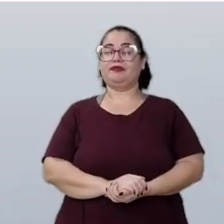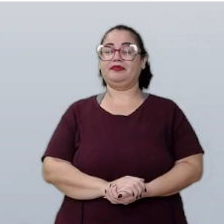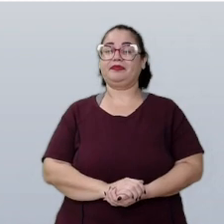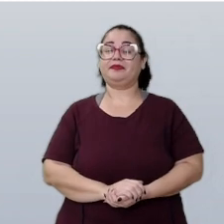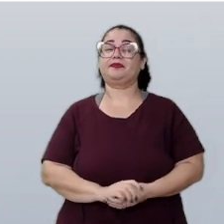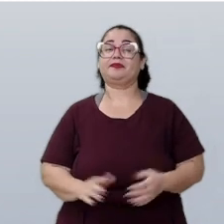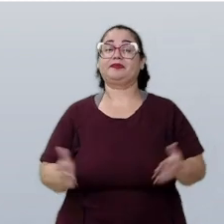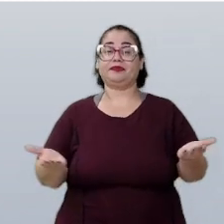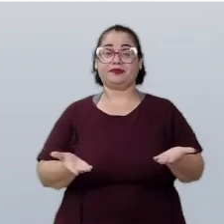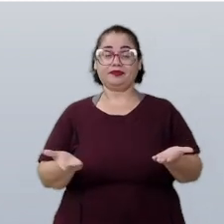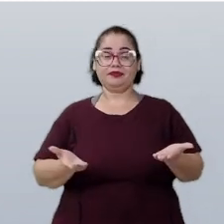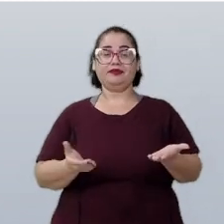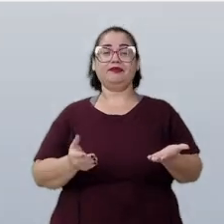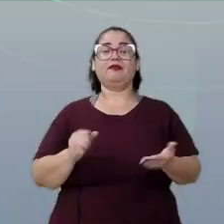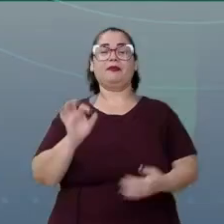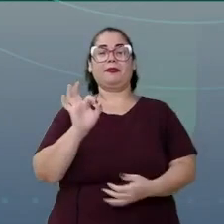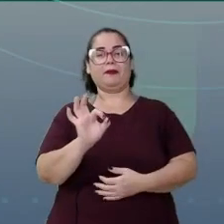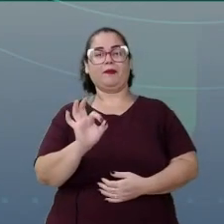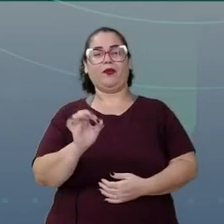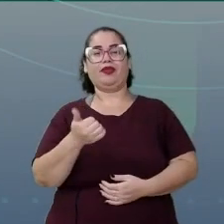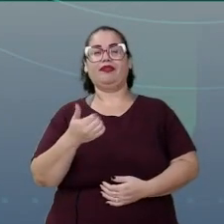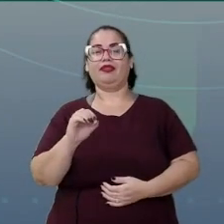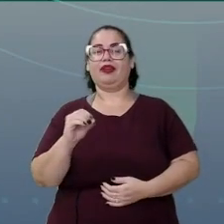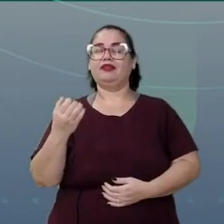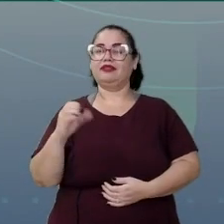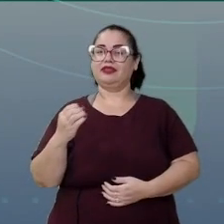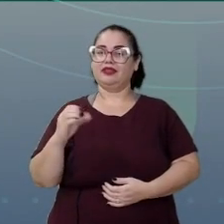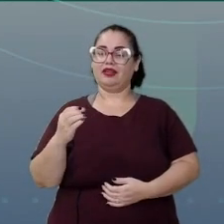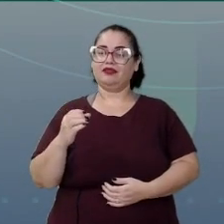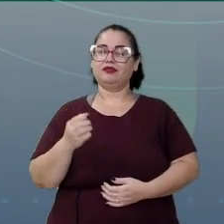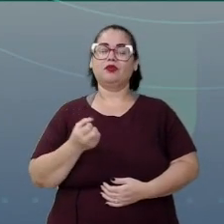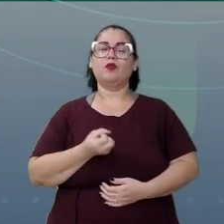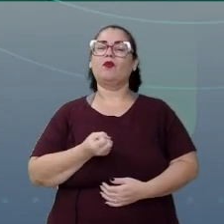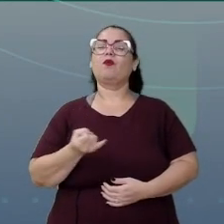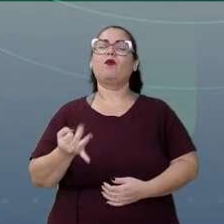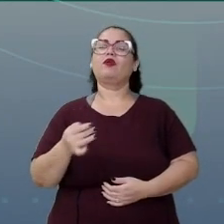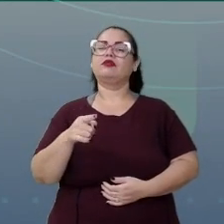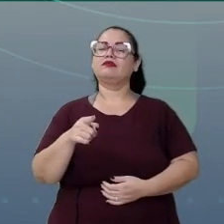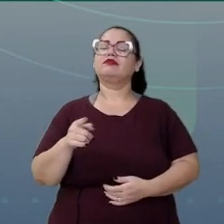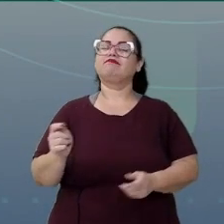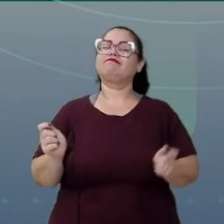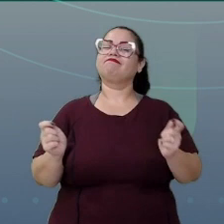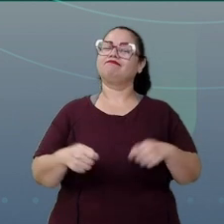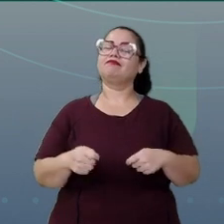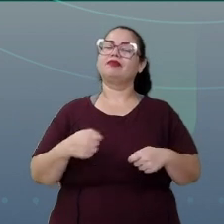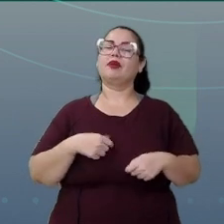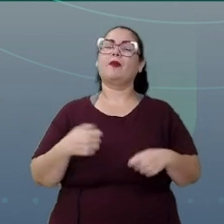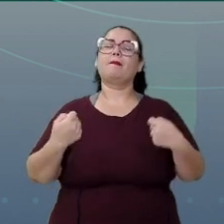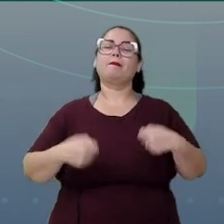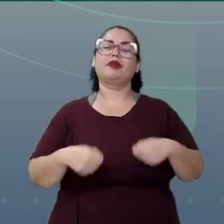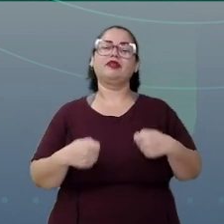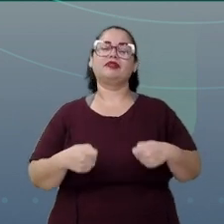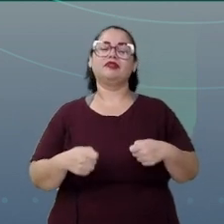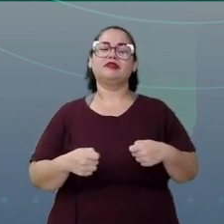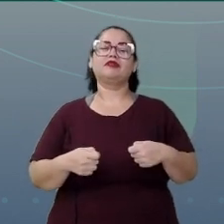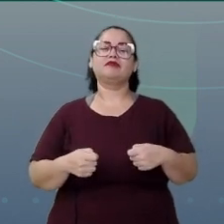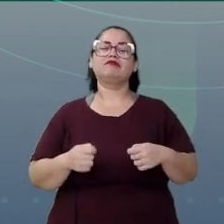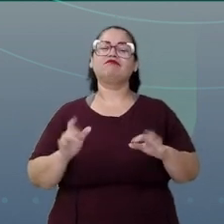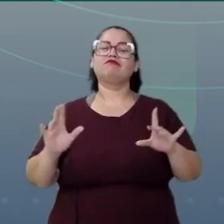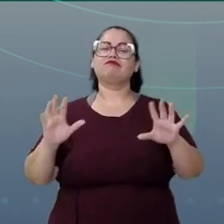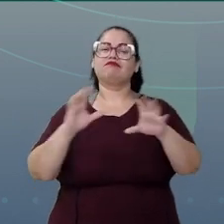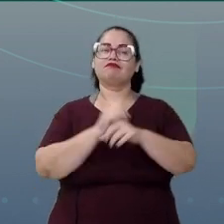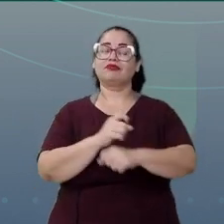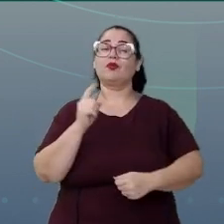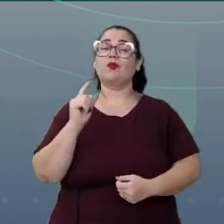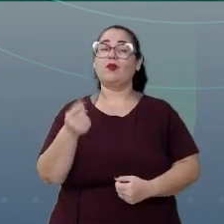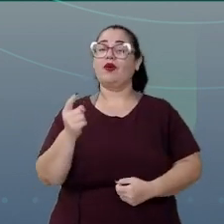Agora, com a moeda de dez centavos, quantas você acredita que eu vou precisar para somar um real?